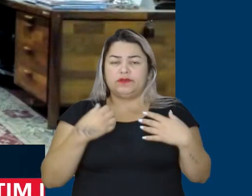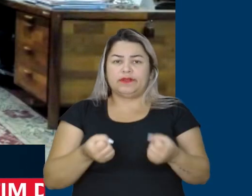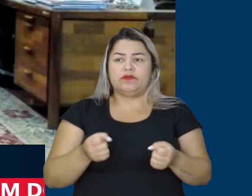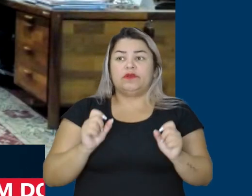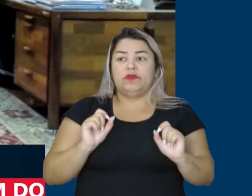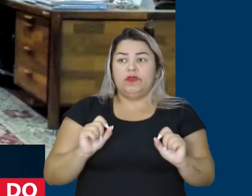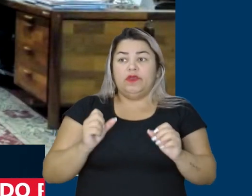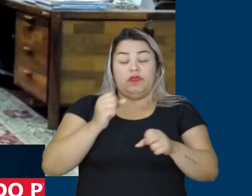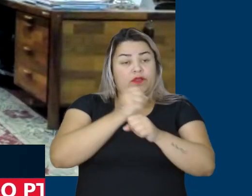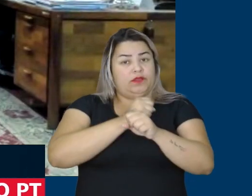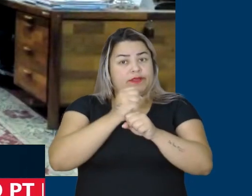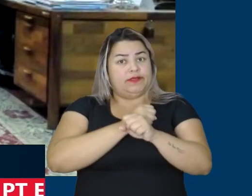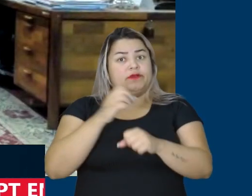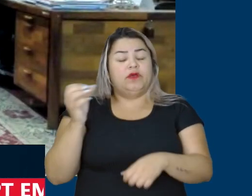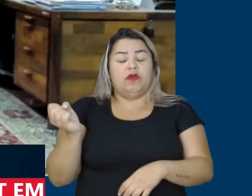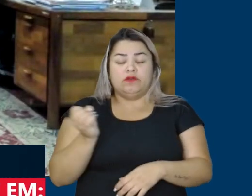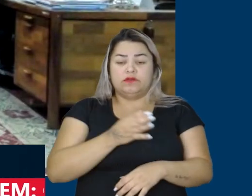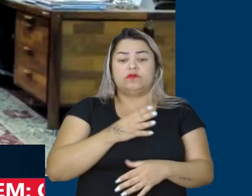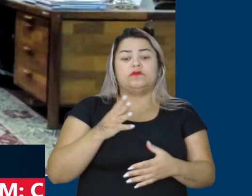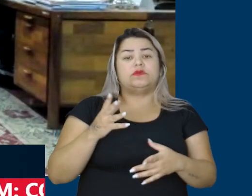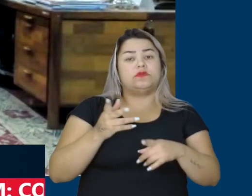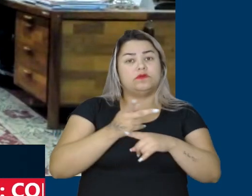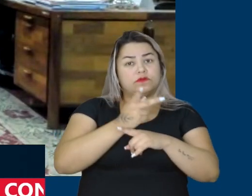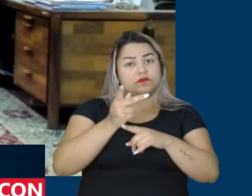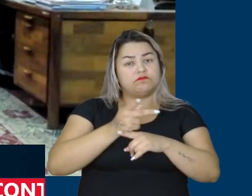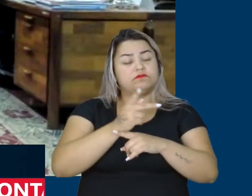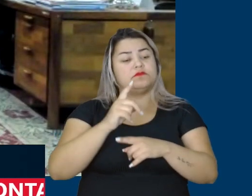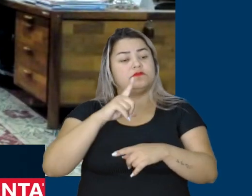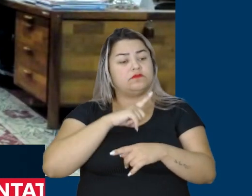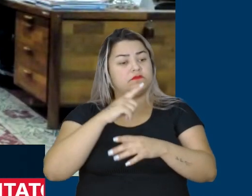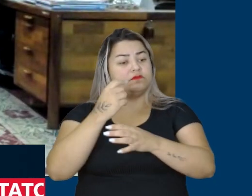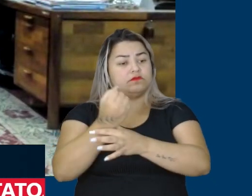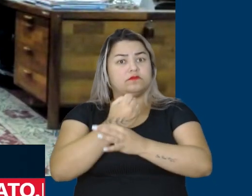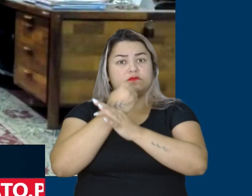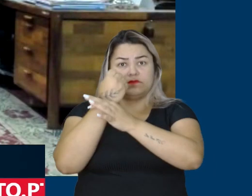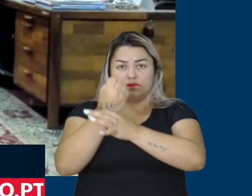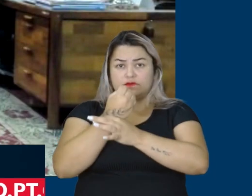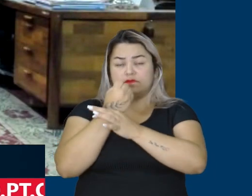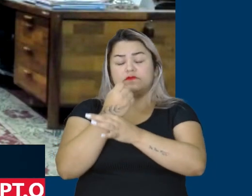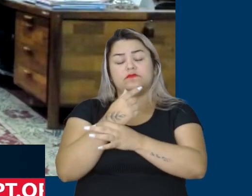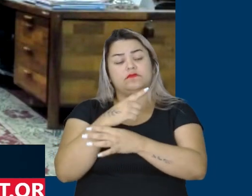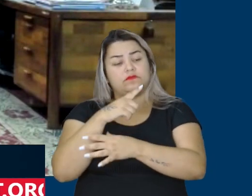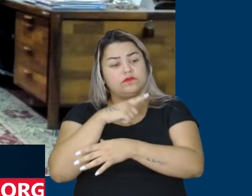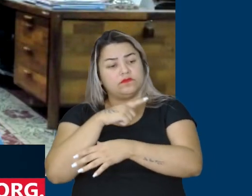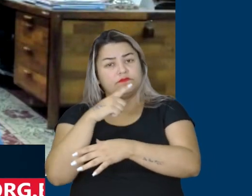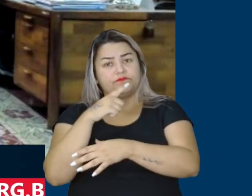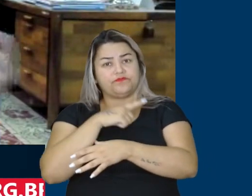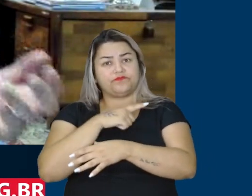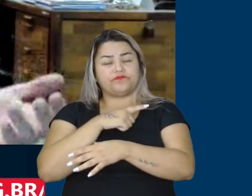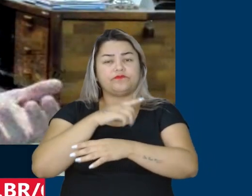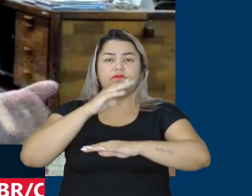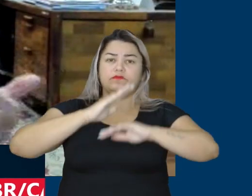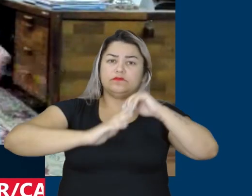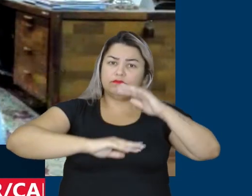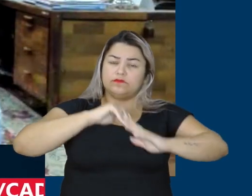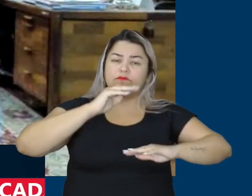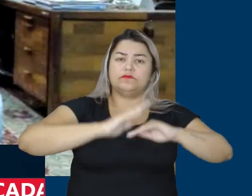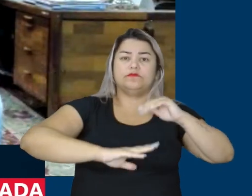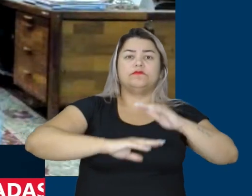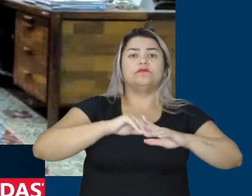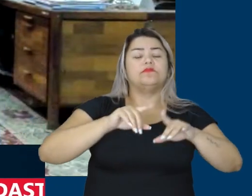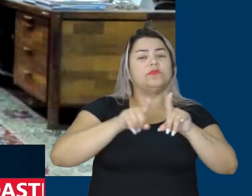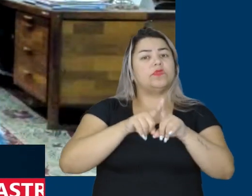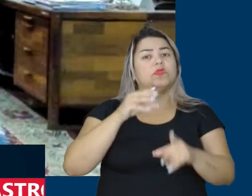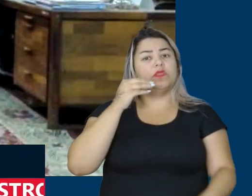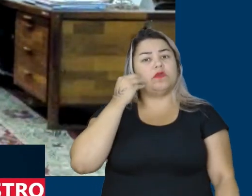ano novos resgates, mas tenho segurança que a tendência a partir das ações que nós estamos fazendo, essa